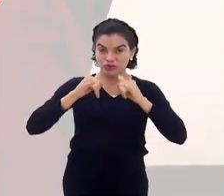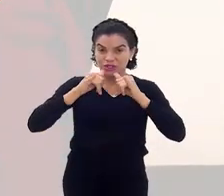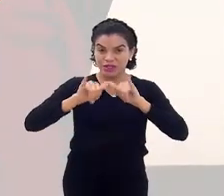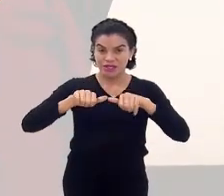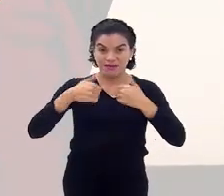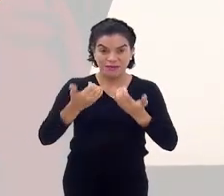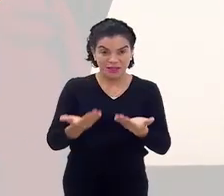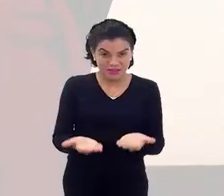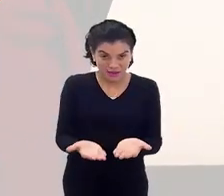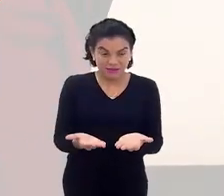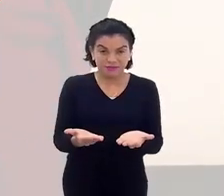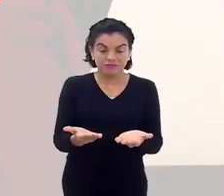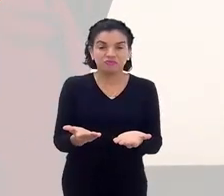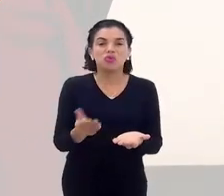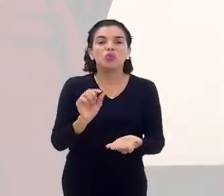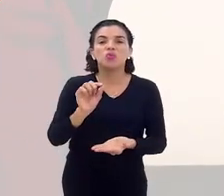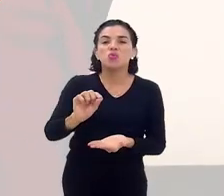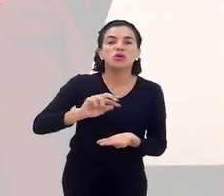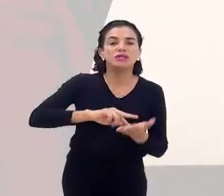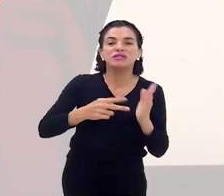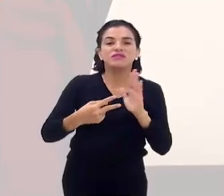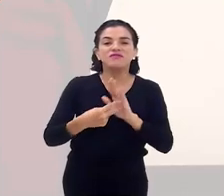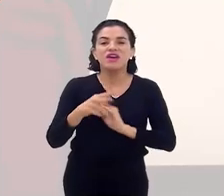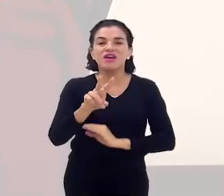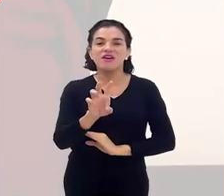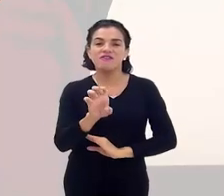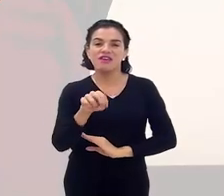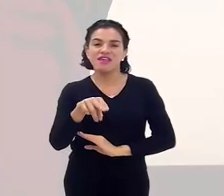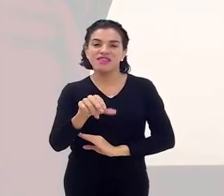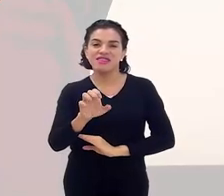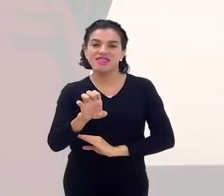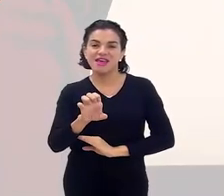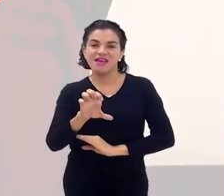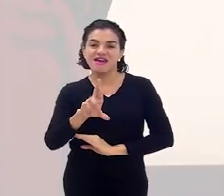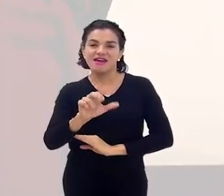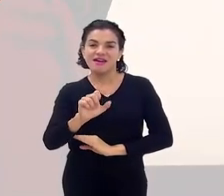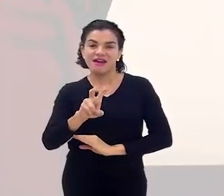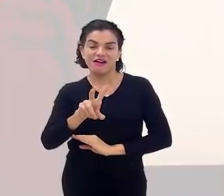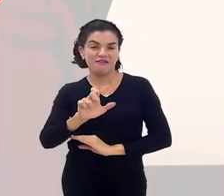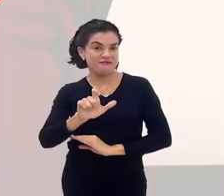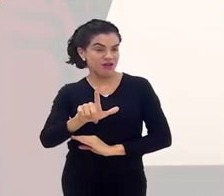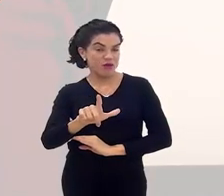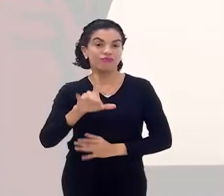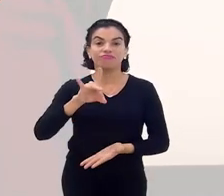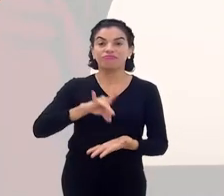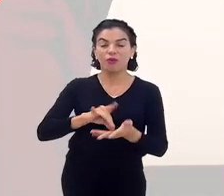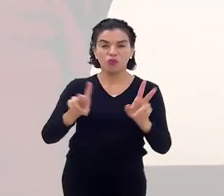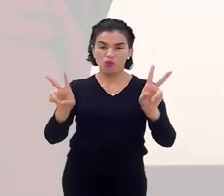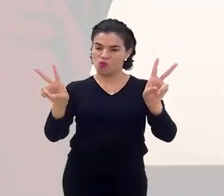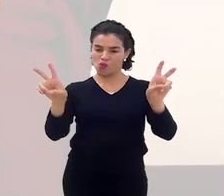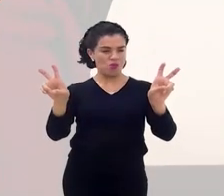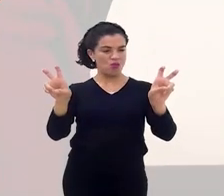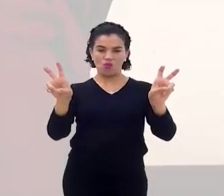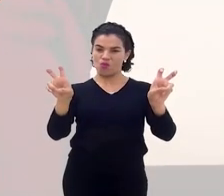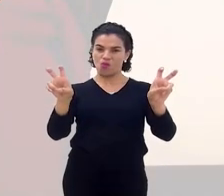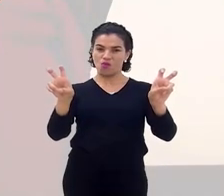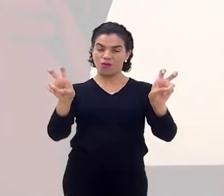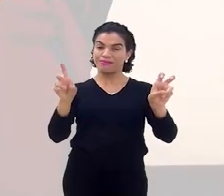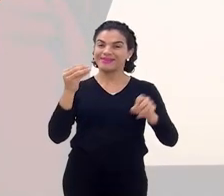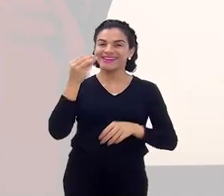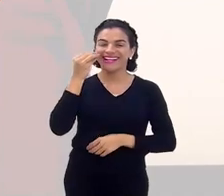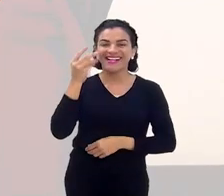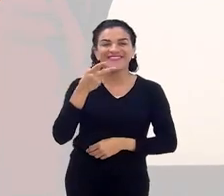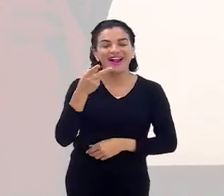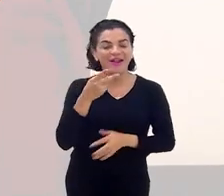O que é ser uma venerável? O fato de ser venerável, apesar de ser um título, a gente tenta falar de